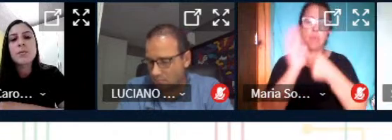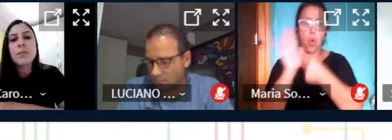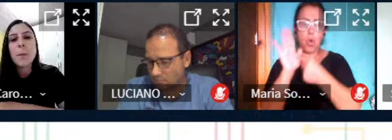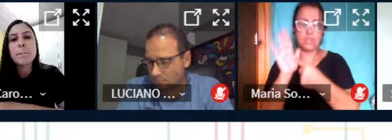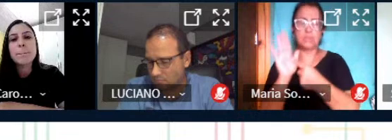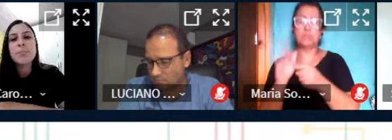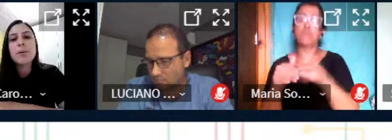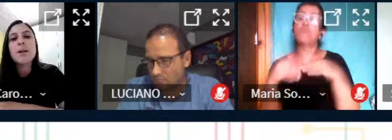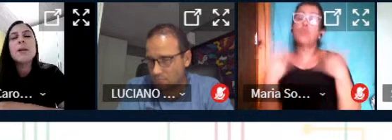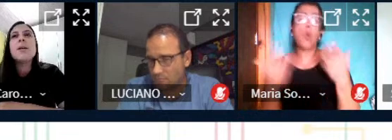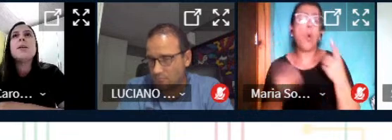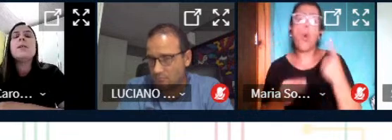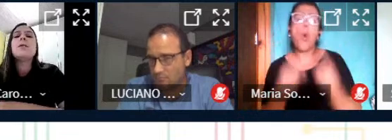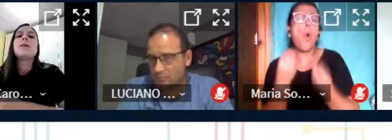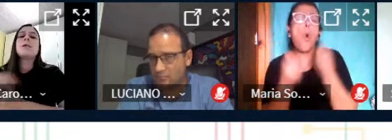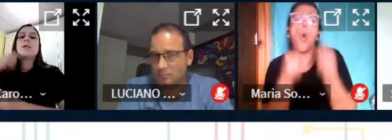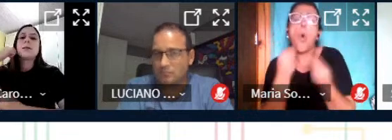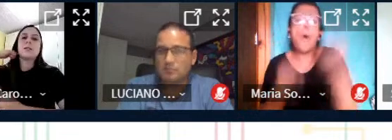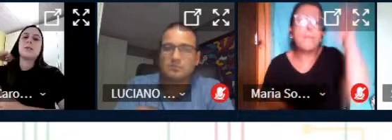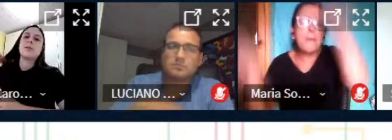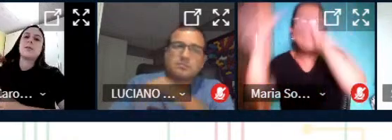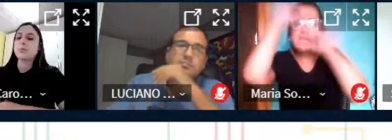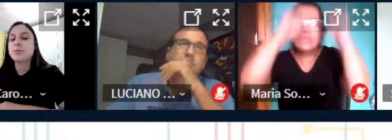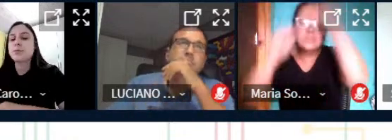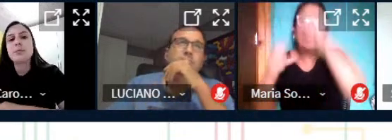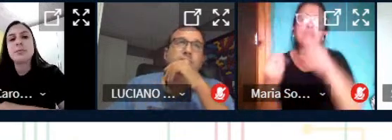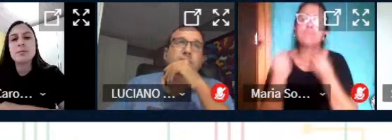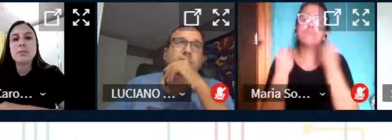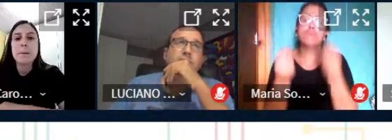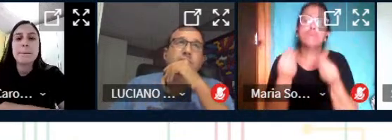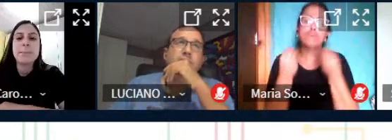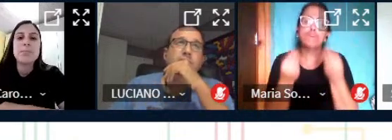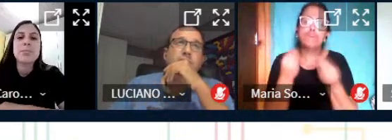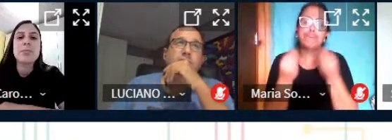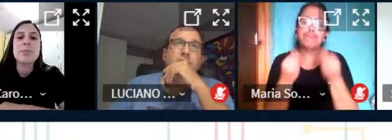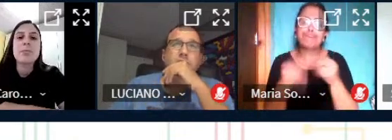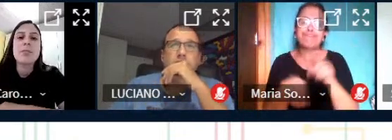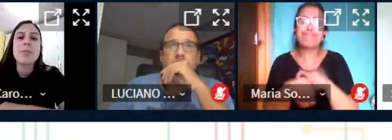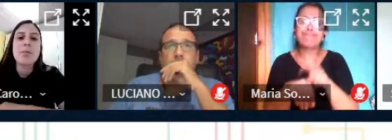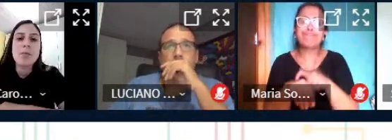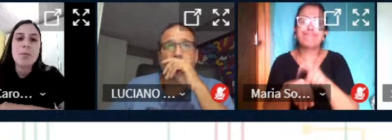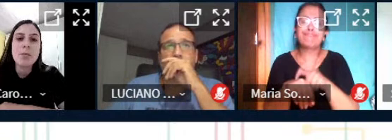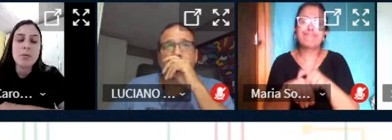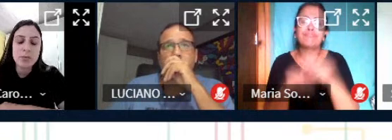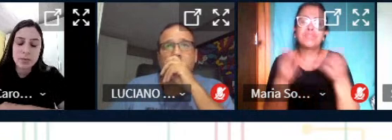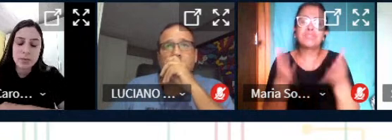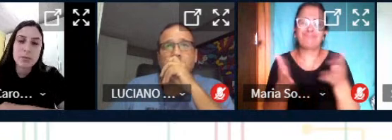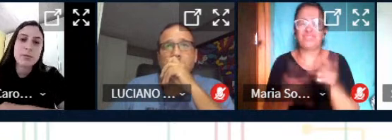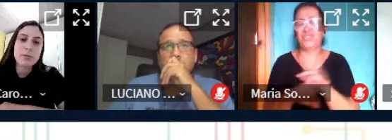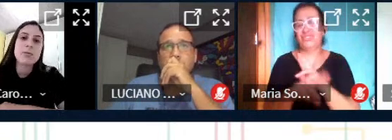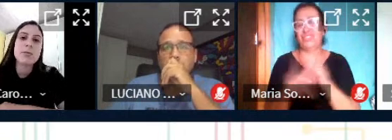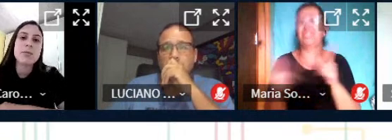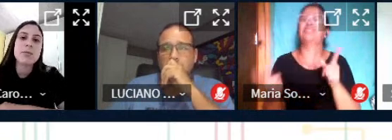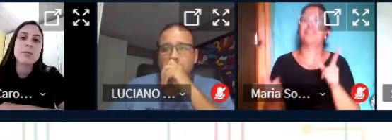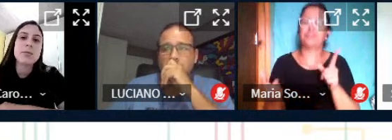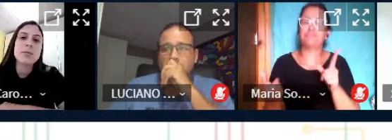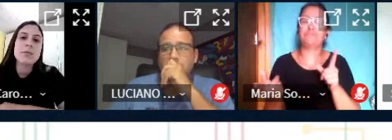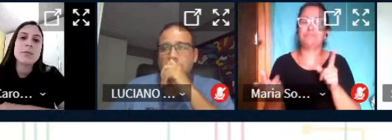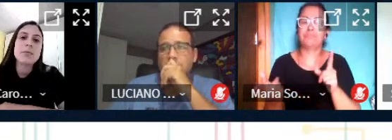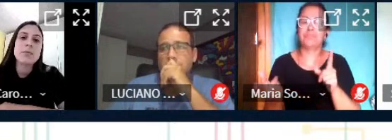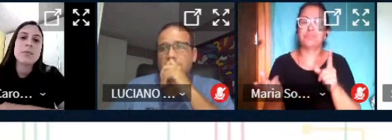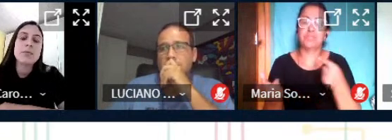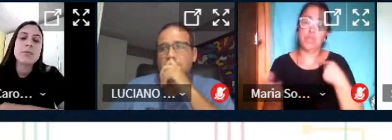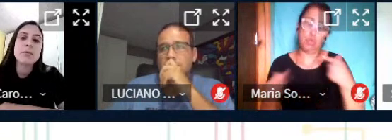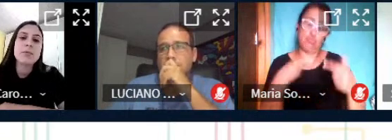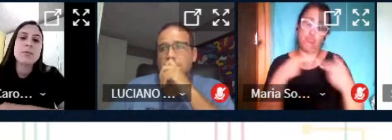funciona como é que se dá essa aprendizagem nesse momento porque é diferente né eu não por exemplo eu coordeno